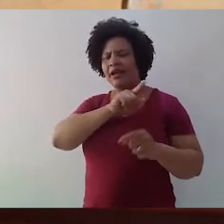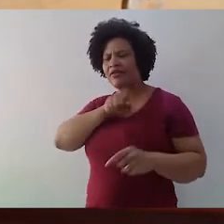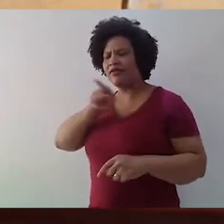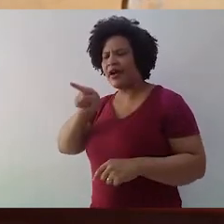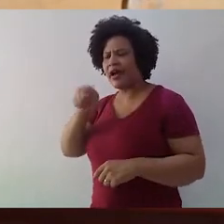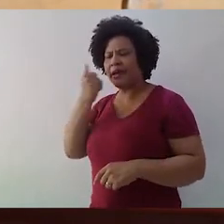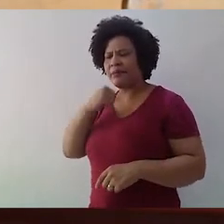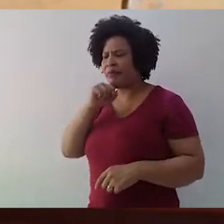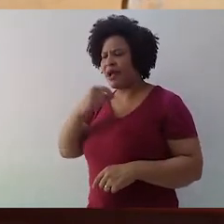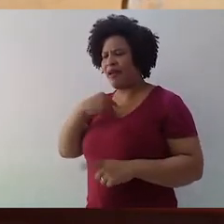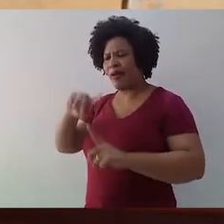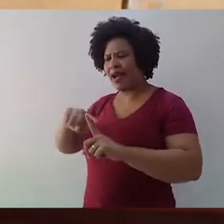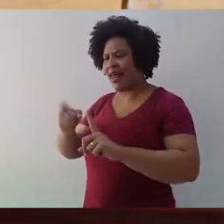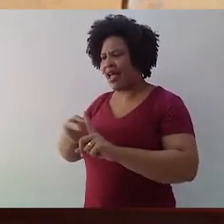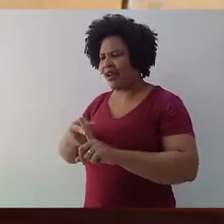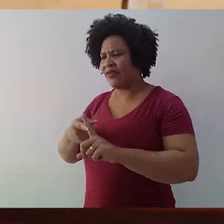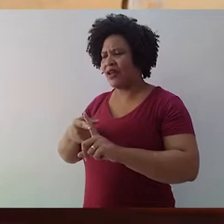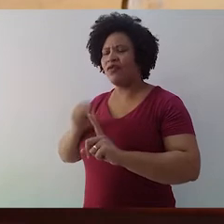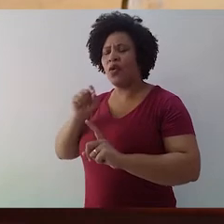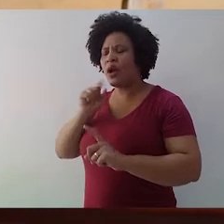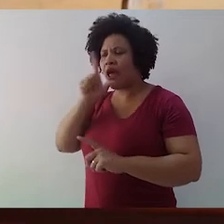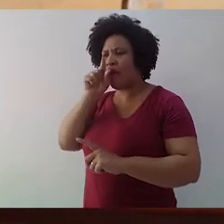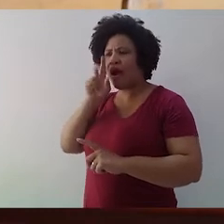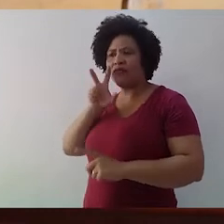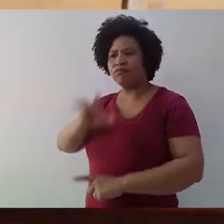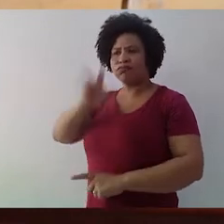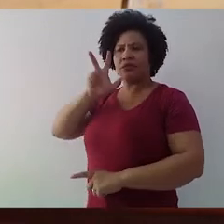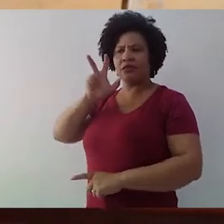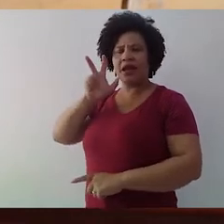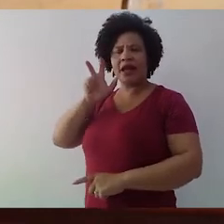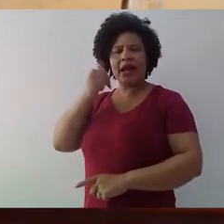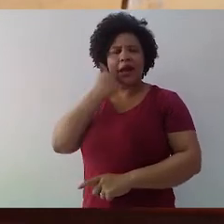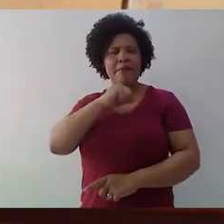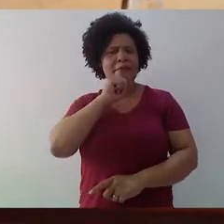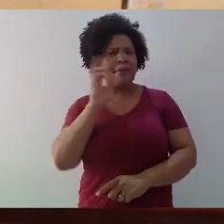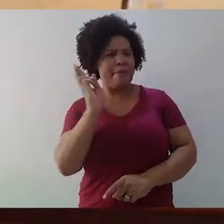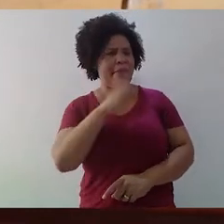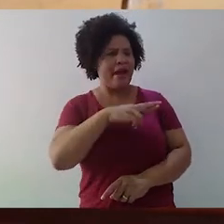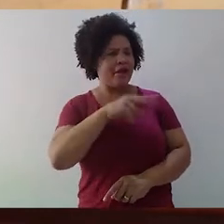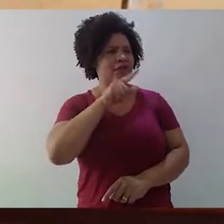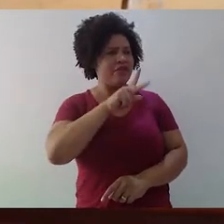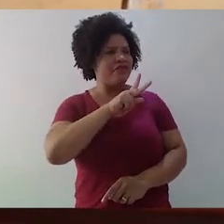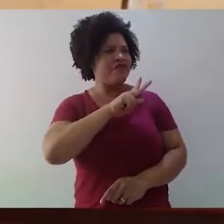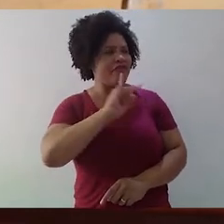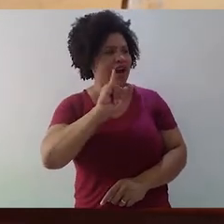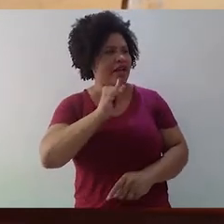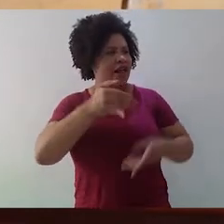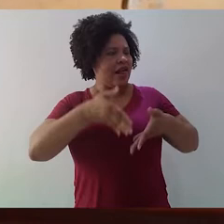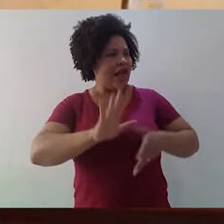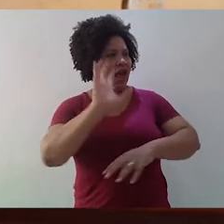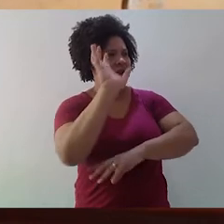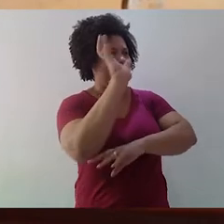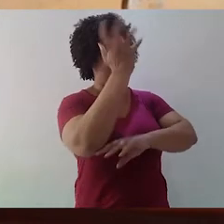O gavião me desmoçou. A mãe disse, você vai parir uma árvore para a gente comer goiaba nela.